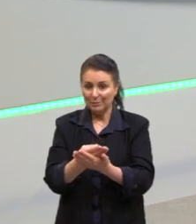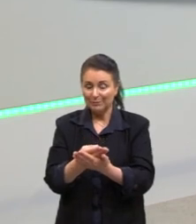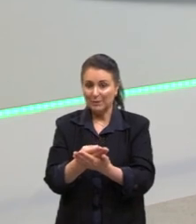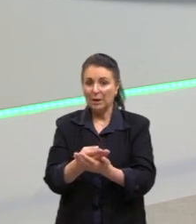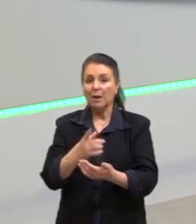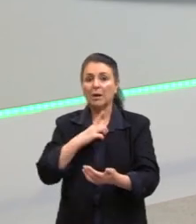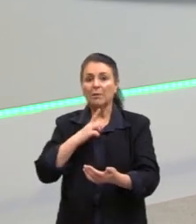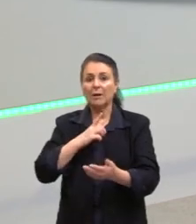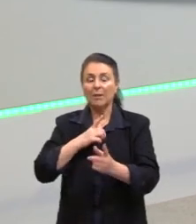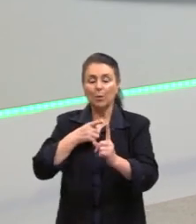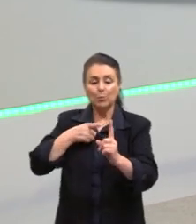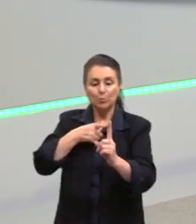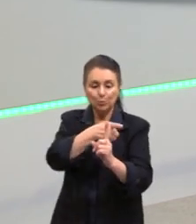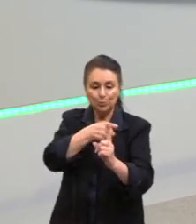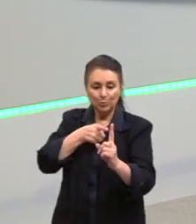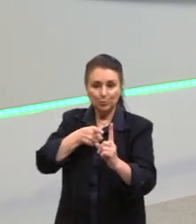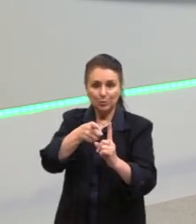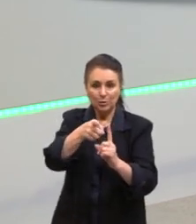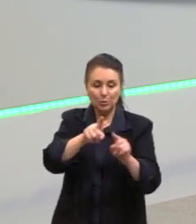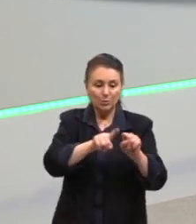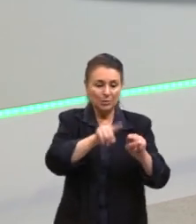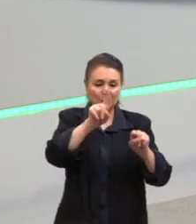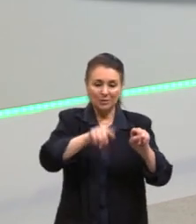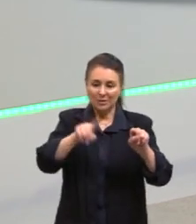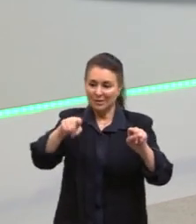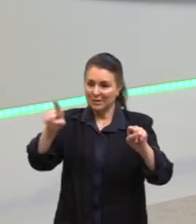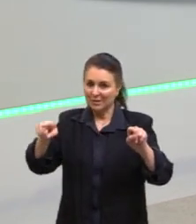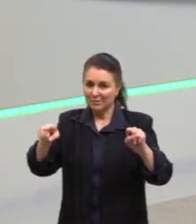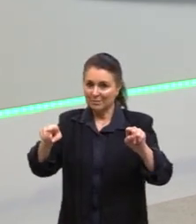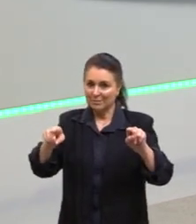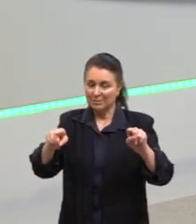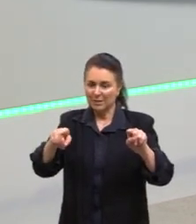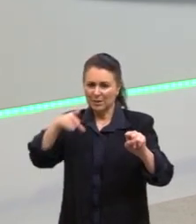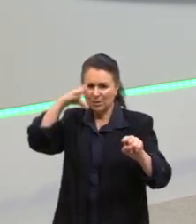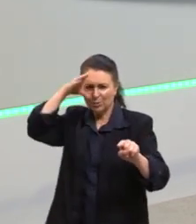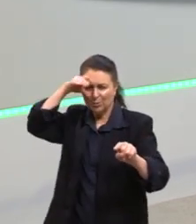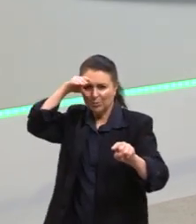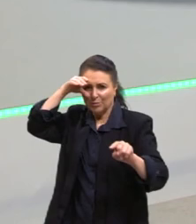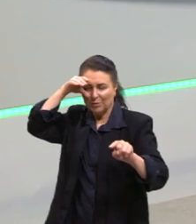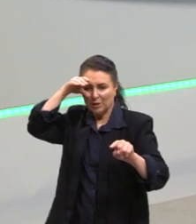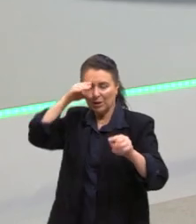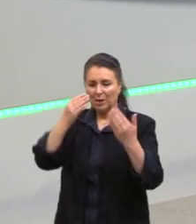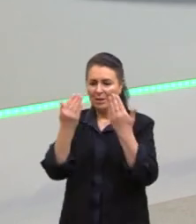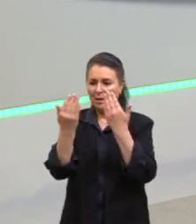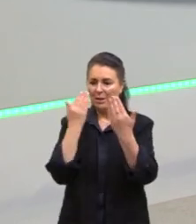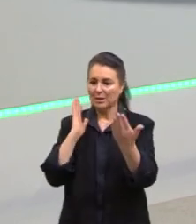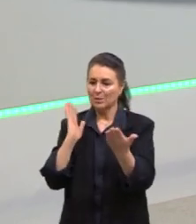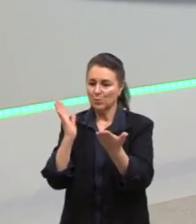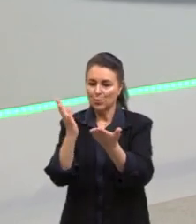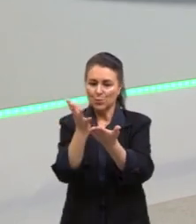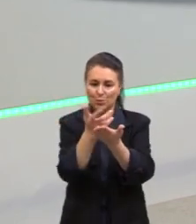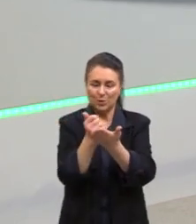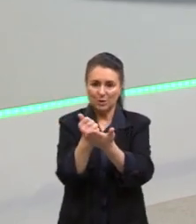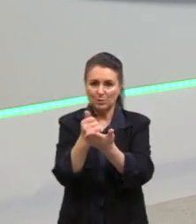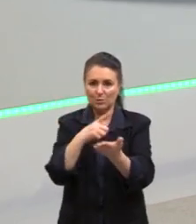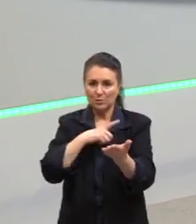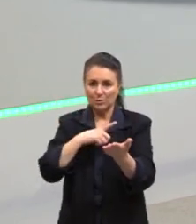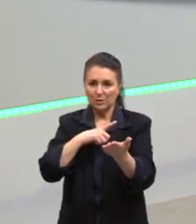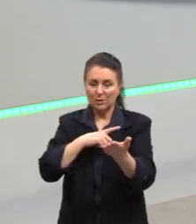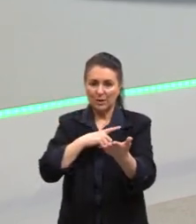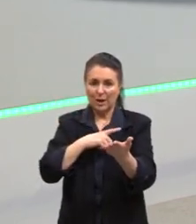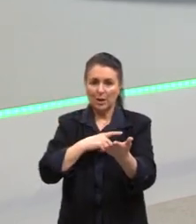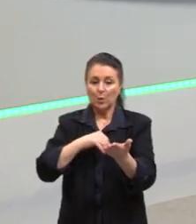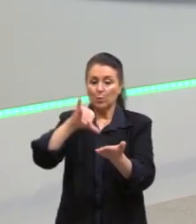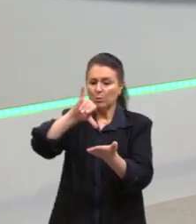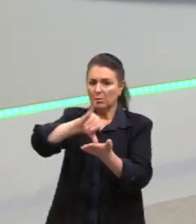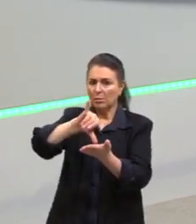os desvios e variâncias, porque a gente consegue observar que, na análise de dados, a gente tem o termo central,